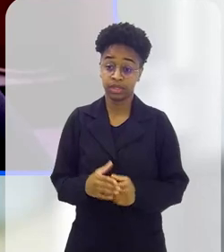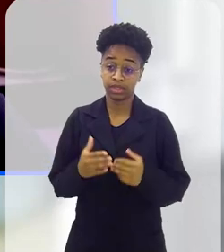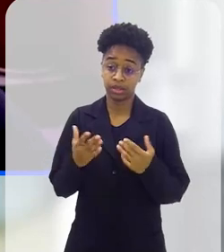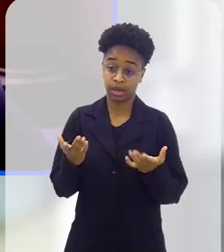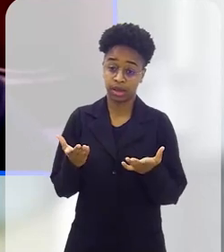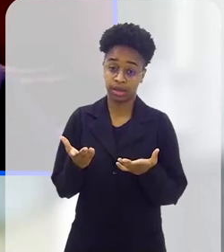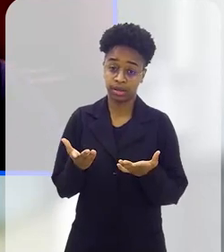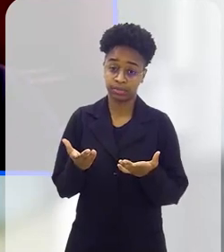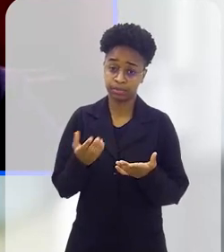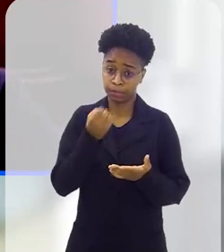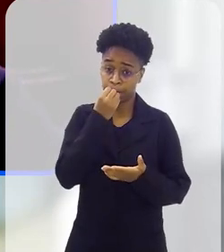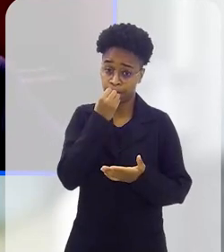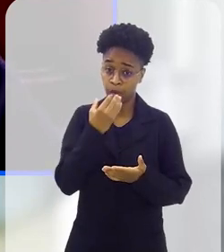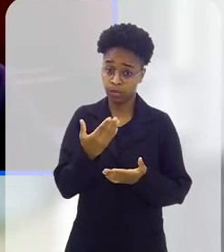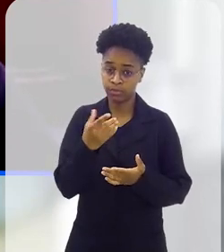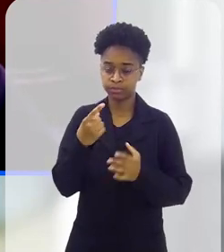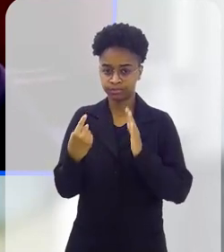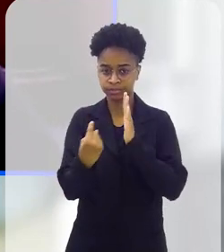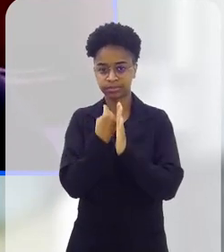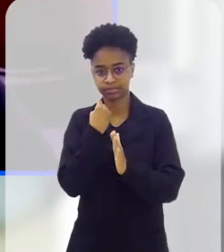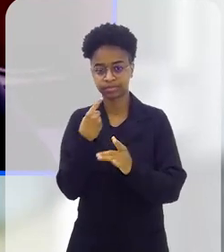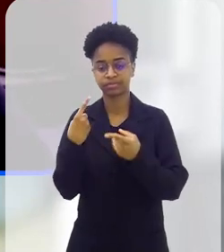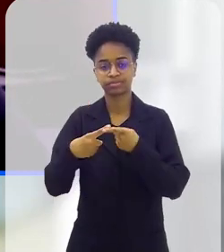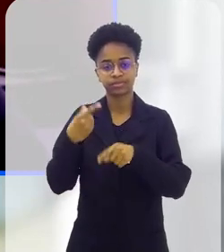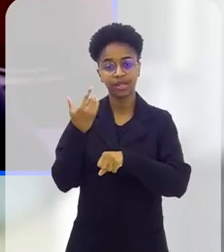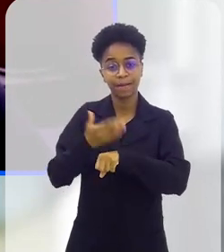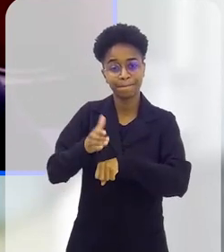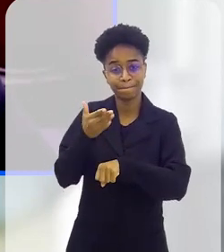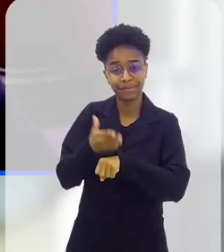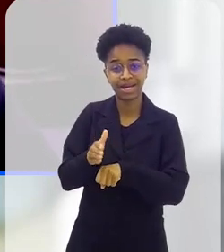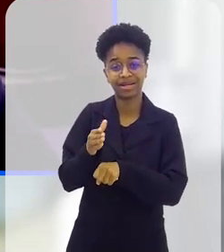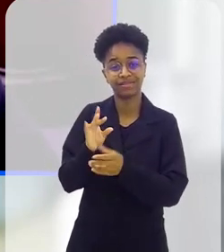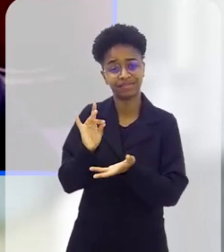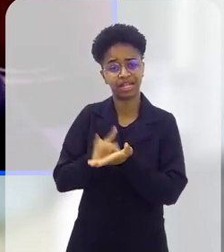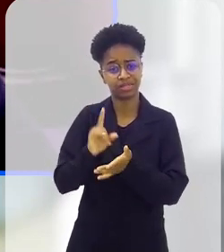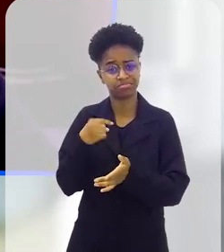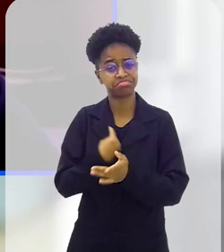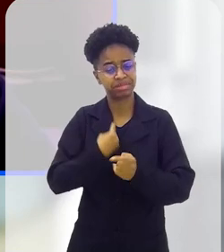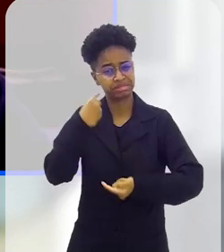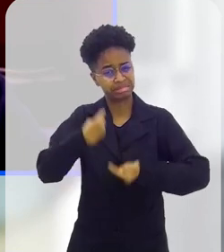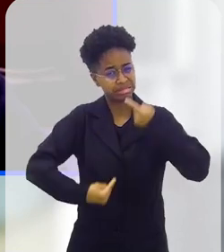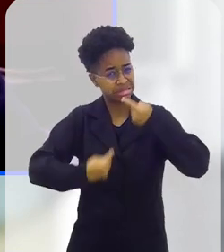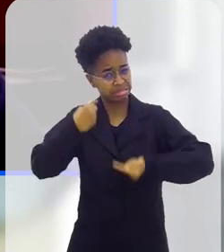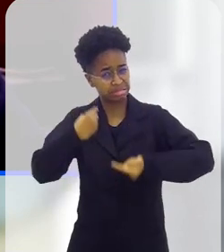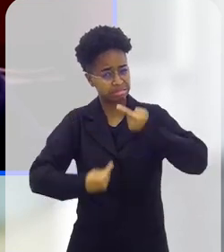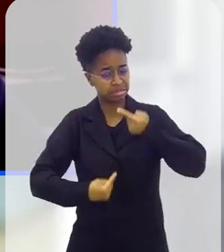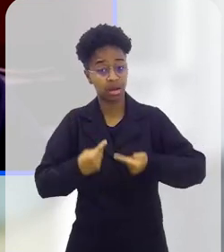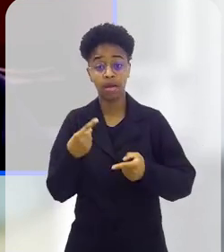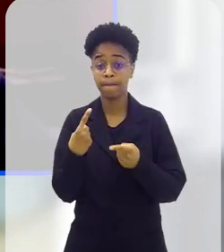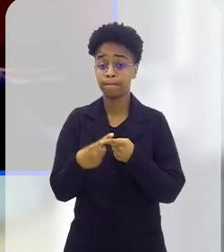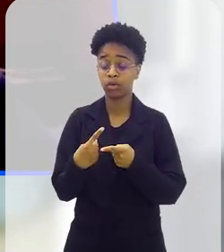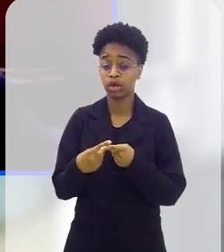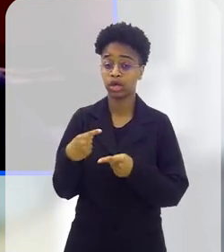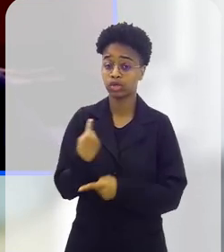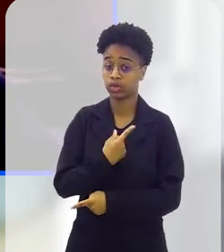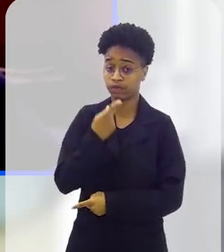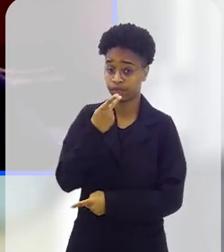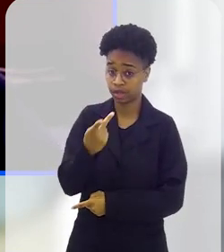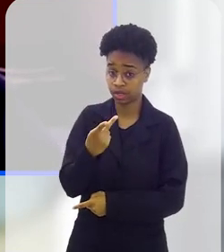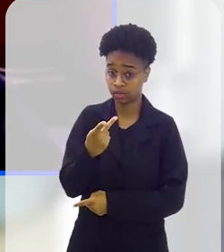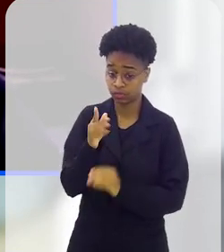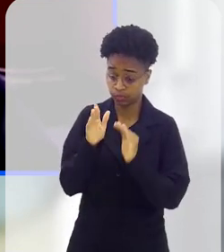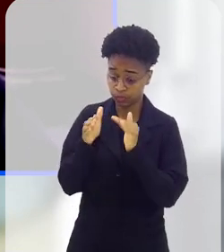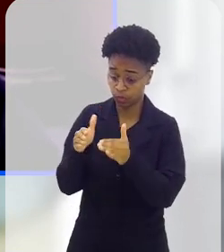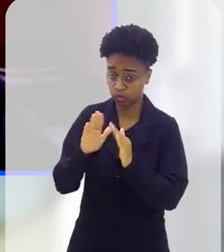Bom, que bom, que bom trouxe essa pergunta, essa prática, ela é muito discutida, porque a gente está